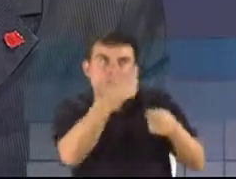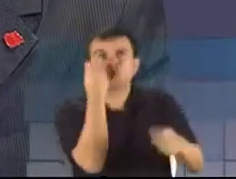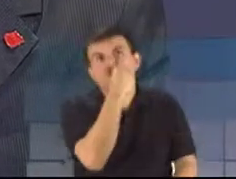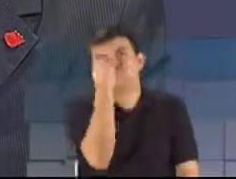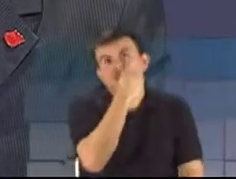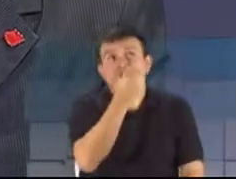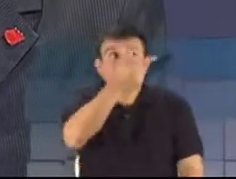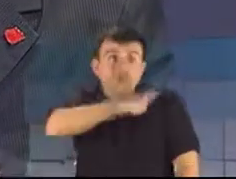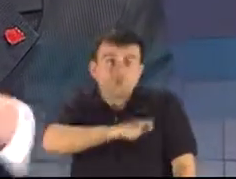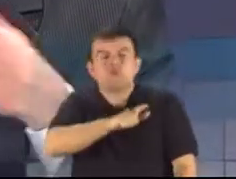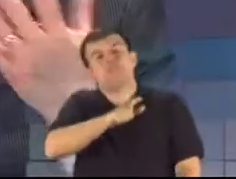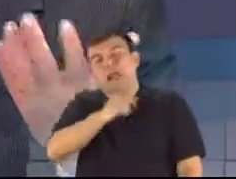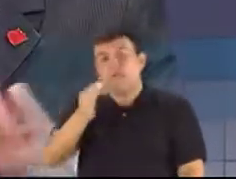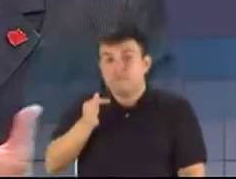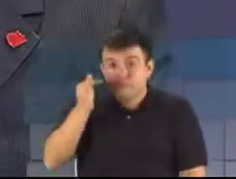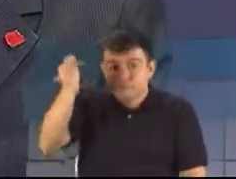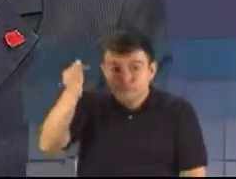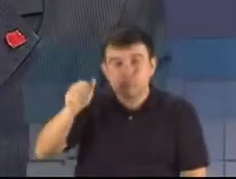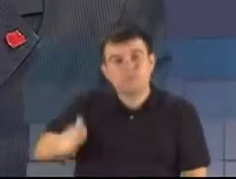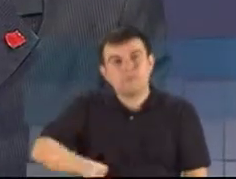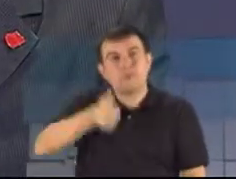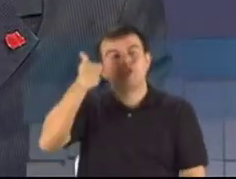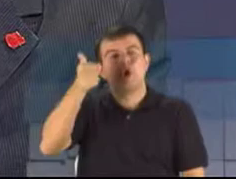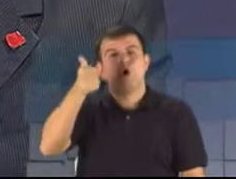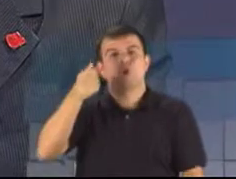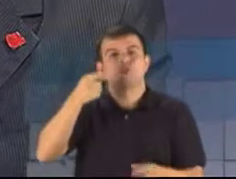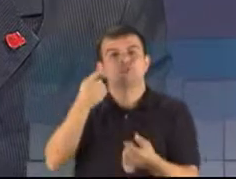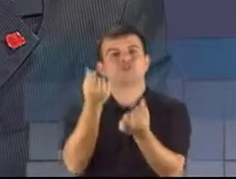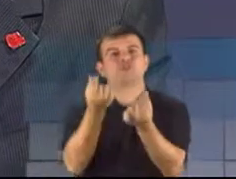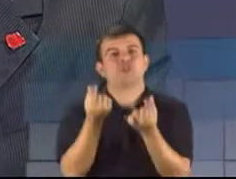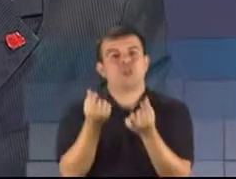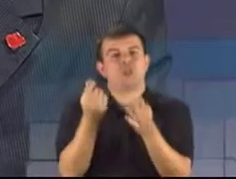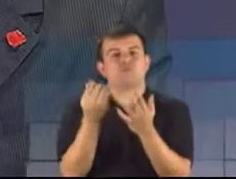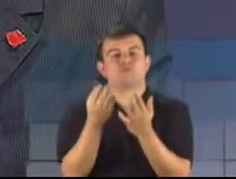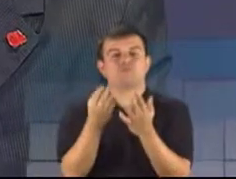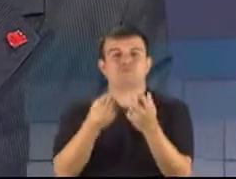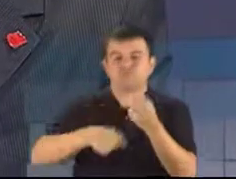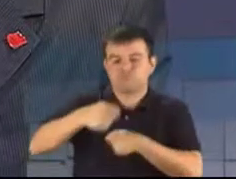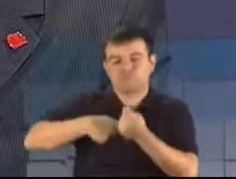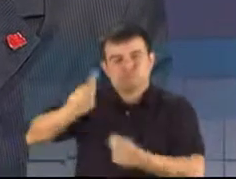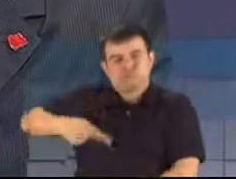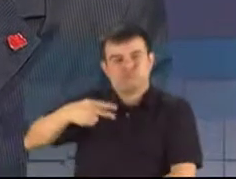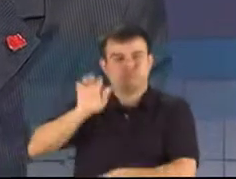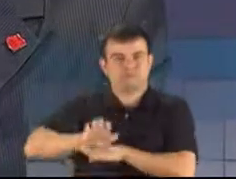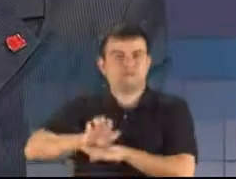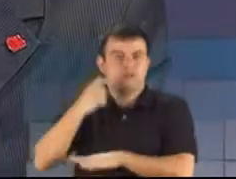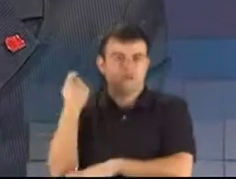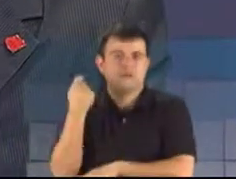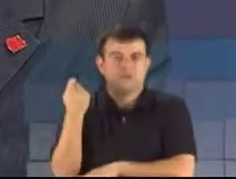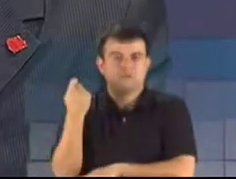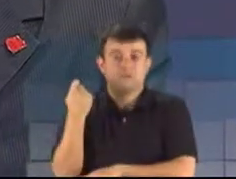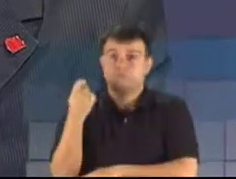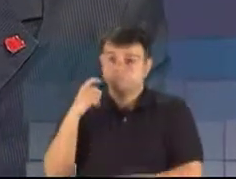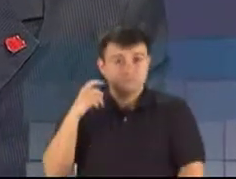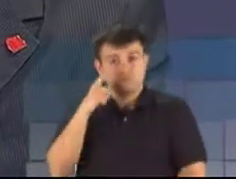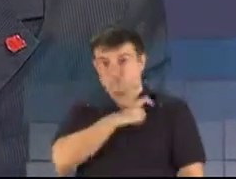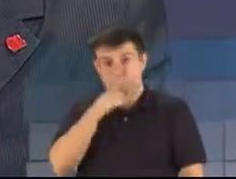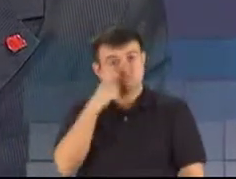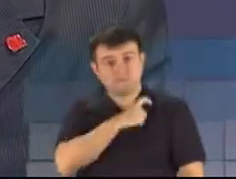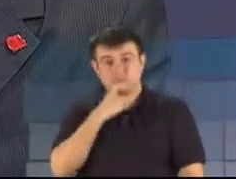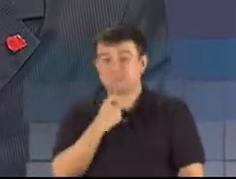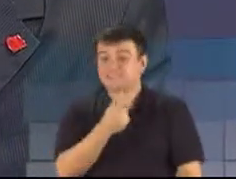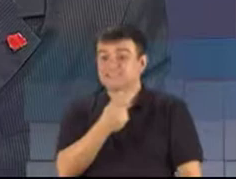financeira do Rio Grande do Sul. Isso não é verdade, porque os nossos 13%, a que te